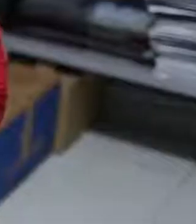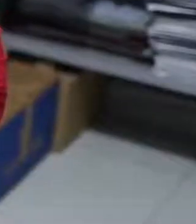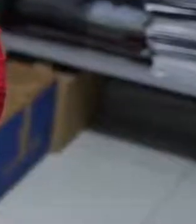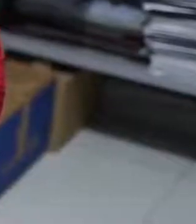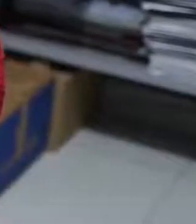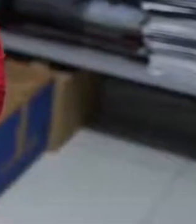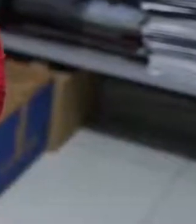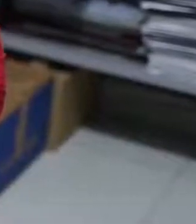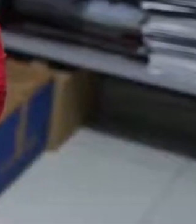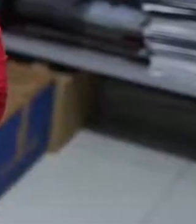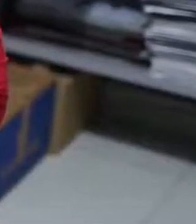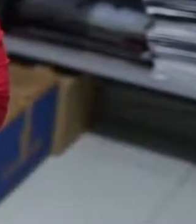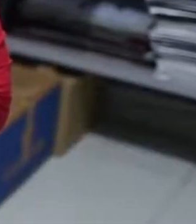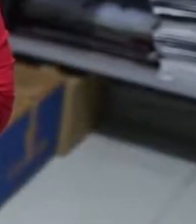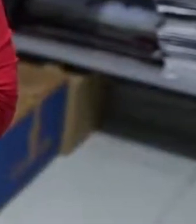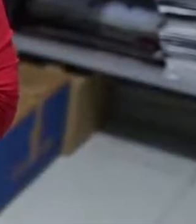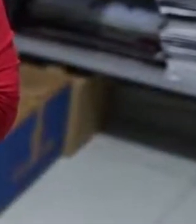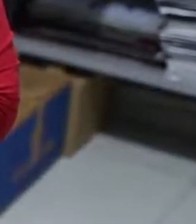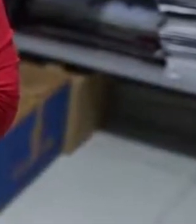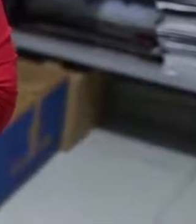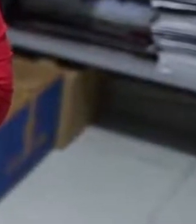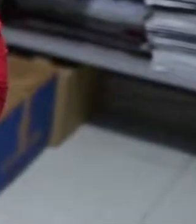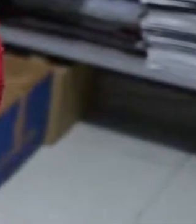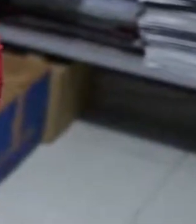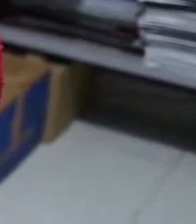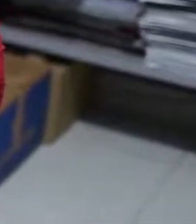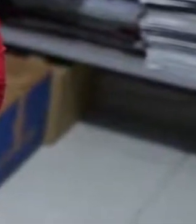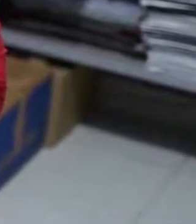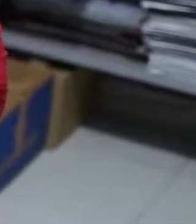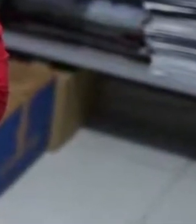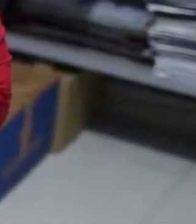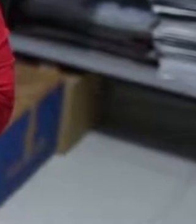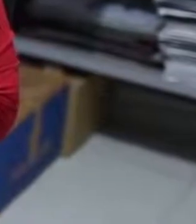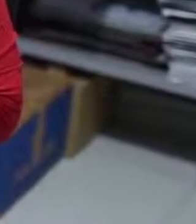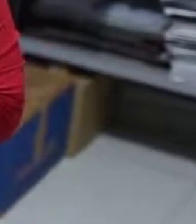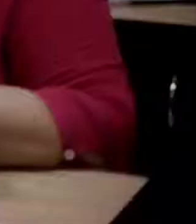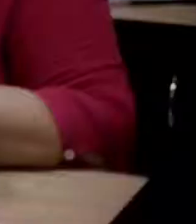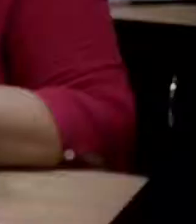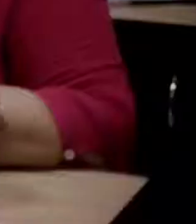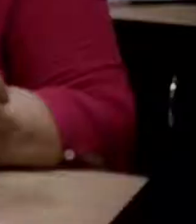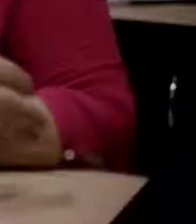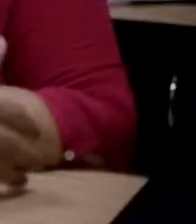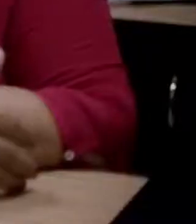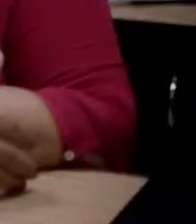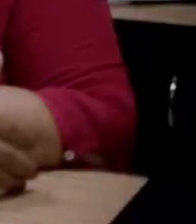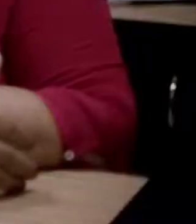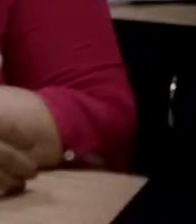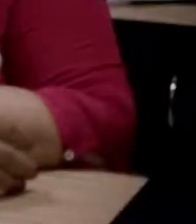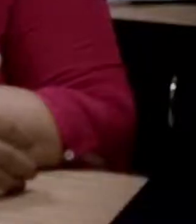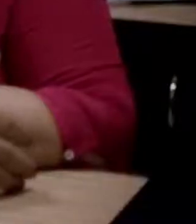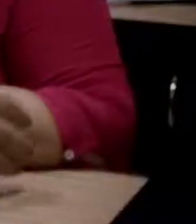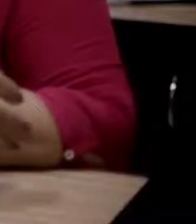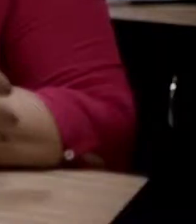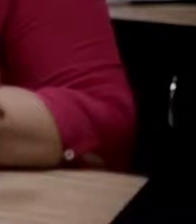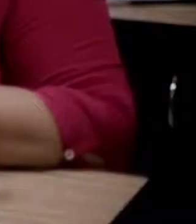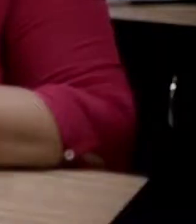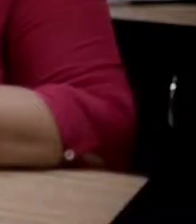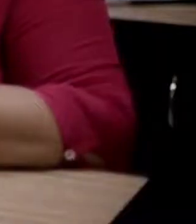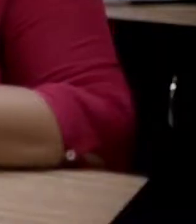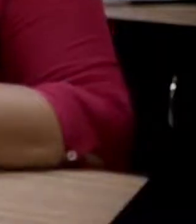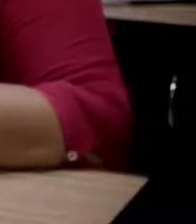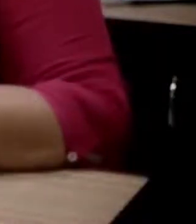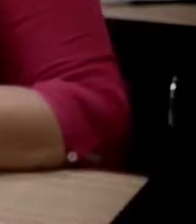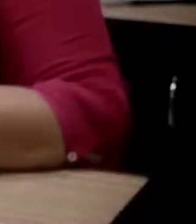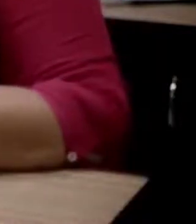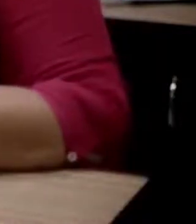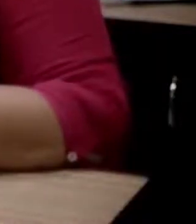Eu acredito que isso tudo começou quando eu fui para a escola, no Grupo Escolar Ministro Valdemar Pedrosa, que